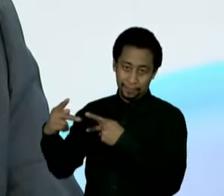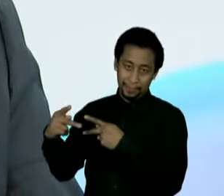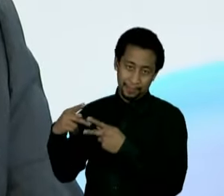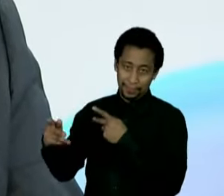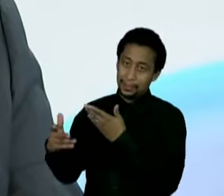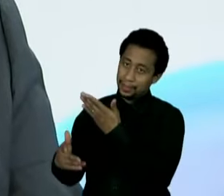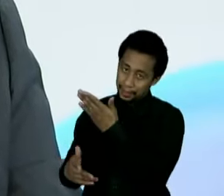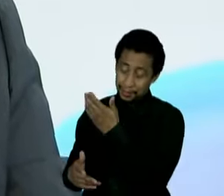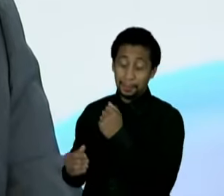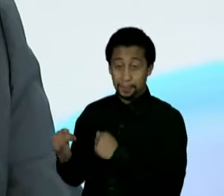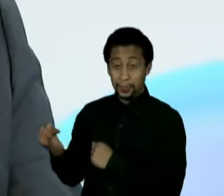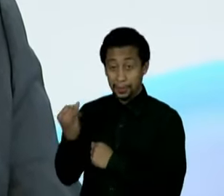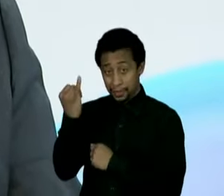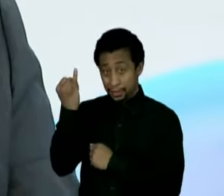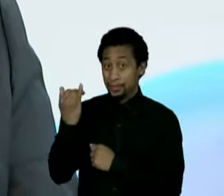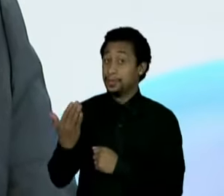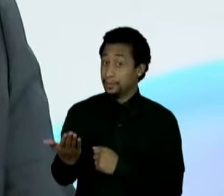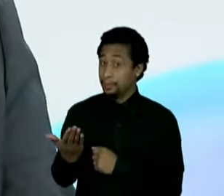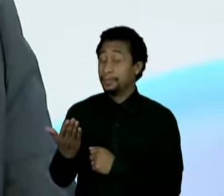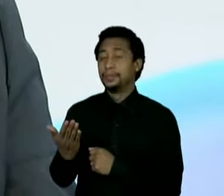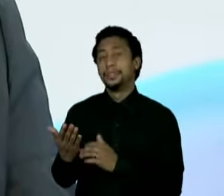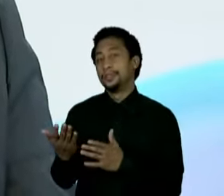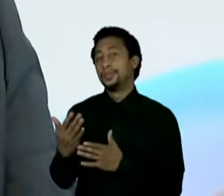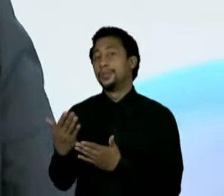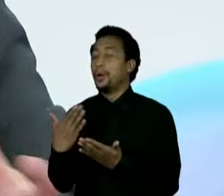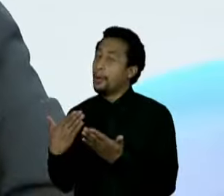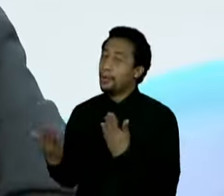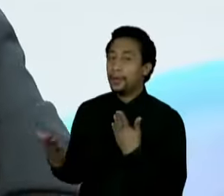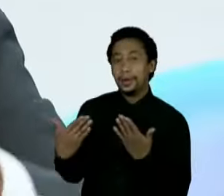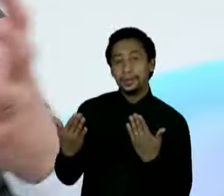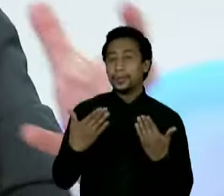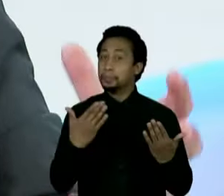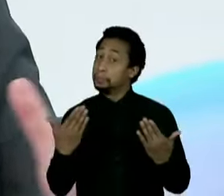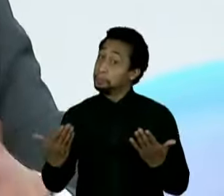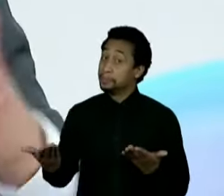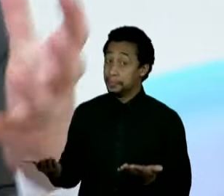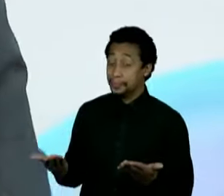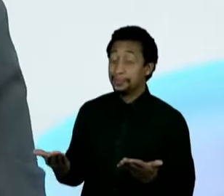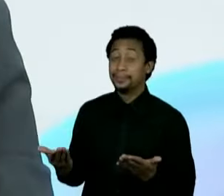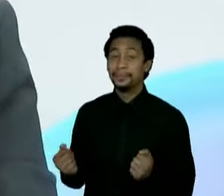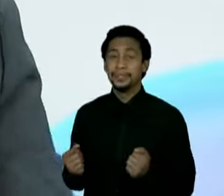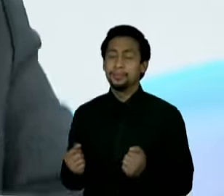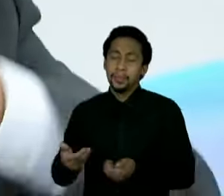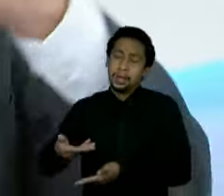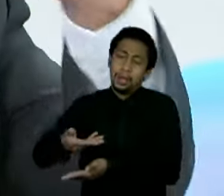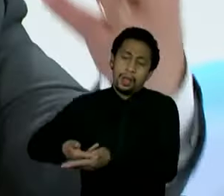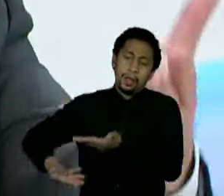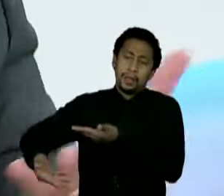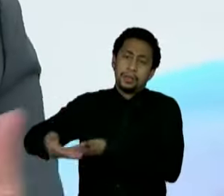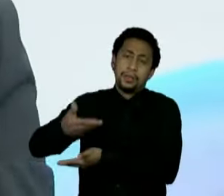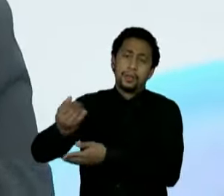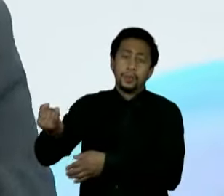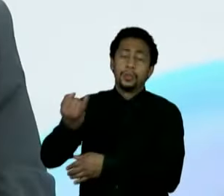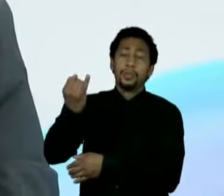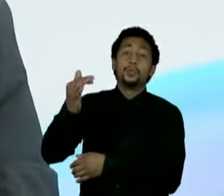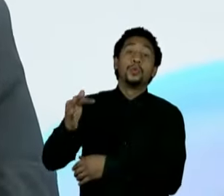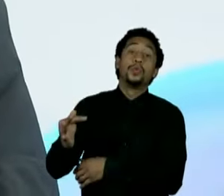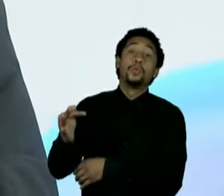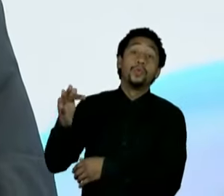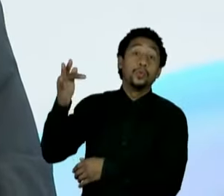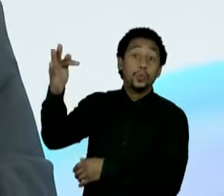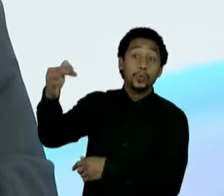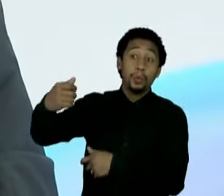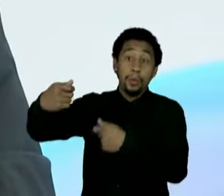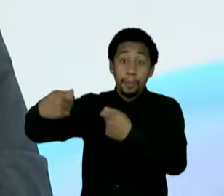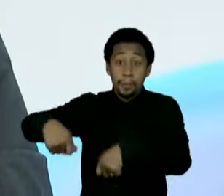é o Ramut. é uma pessoa que a gente tem conversado bastante, porque seria uma relação importante para se criar e ir para frente numa eventual